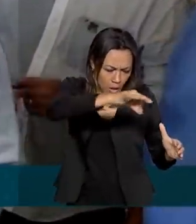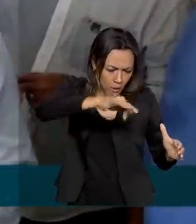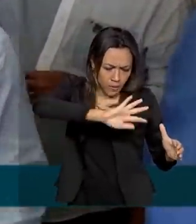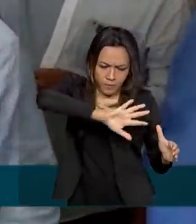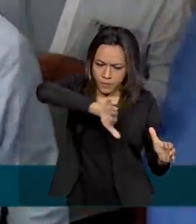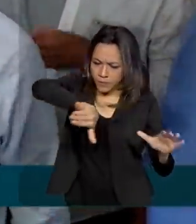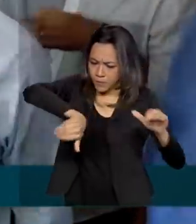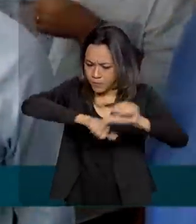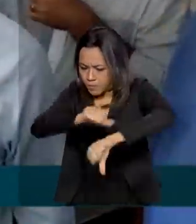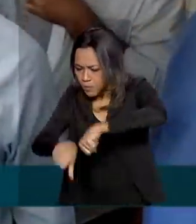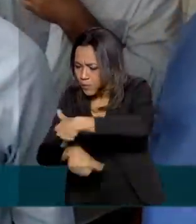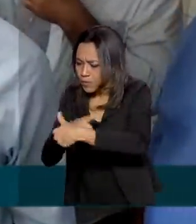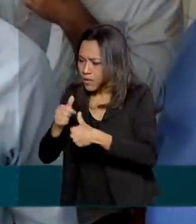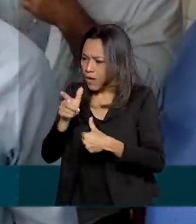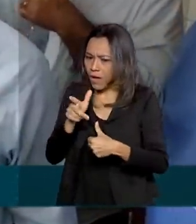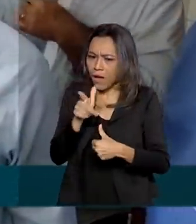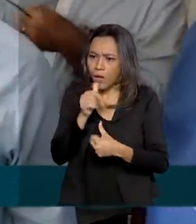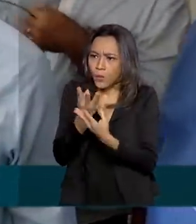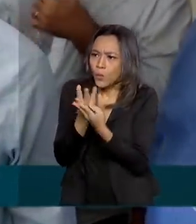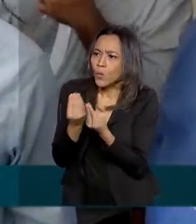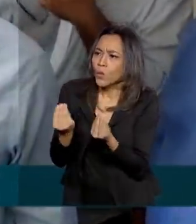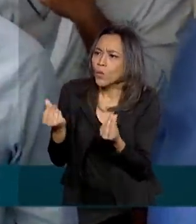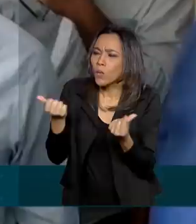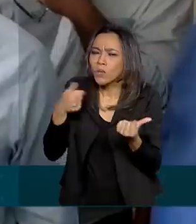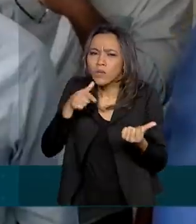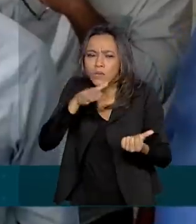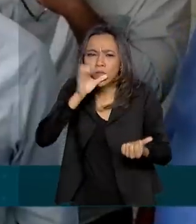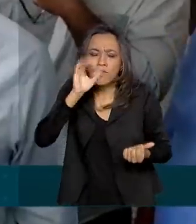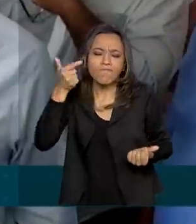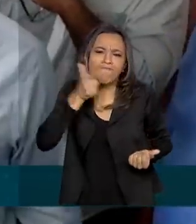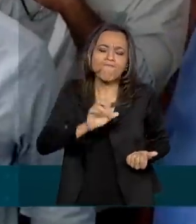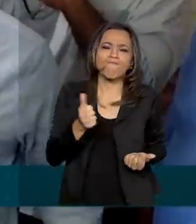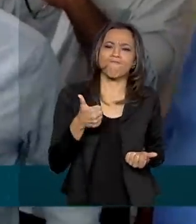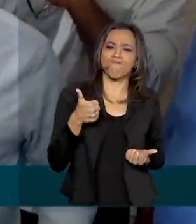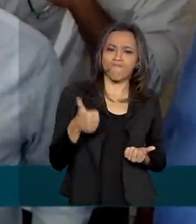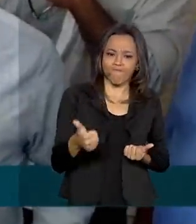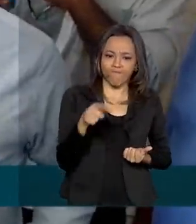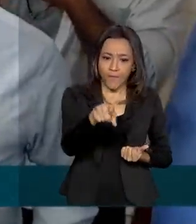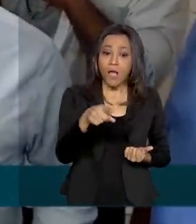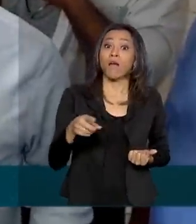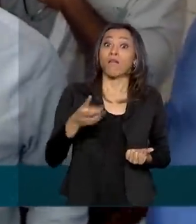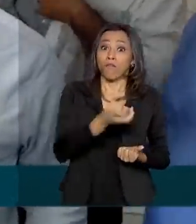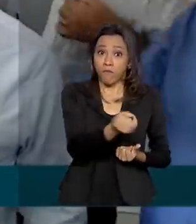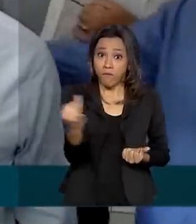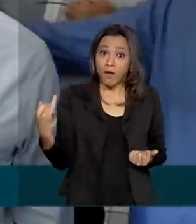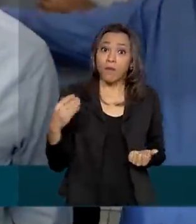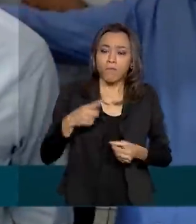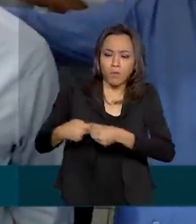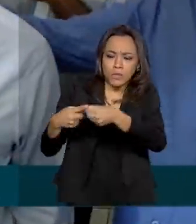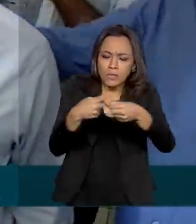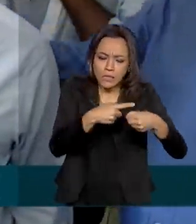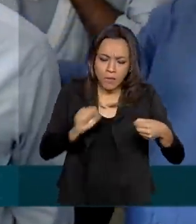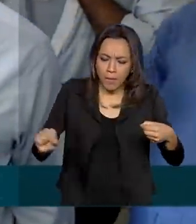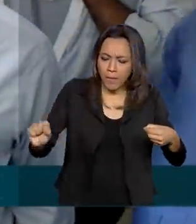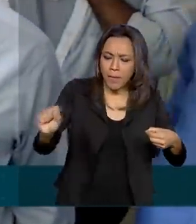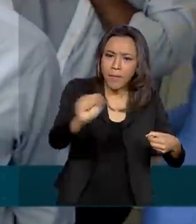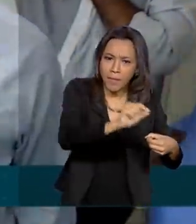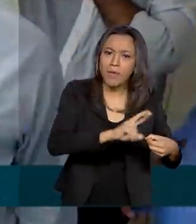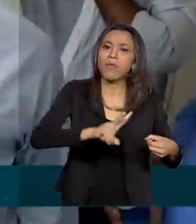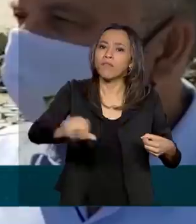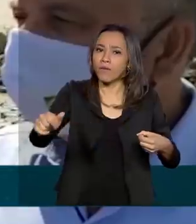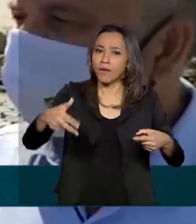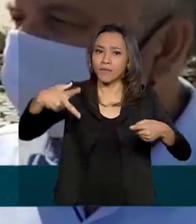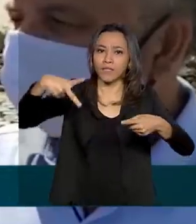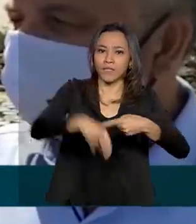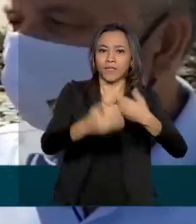Água Doce do governo federal. Moradores de 27 municípios do estado serão beneficiados com a inauguração desta terça